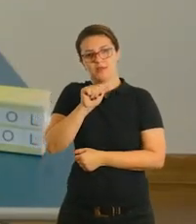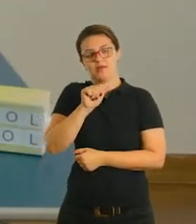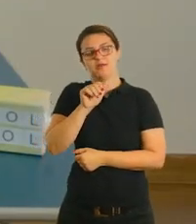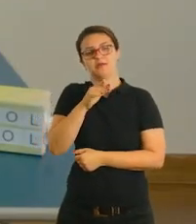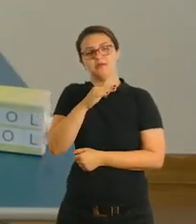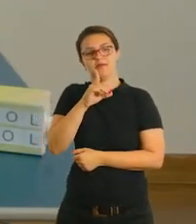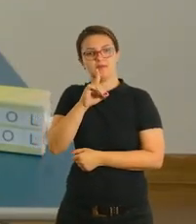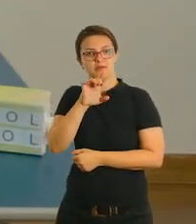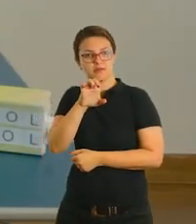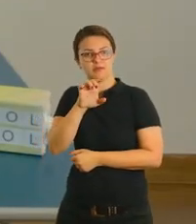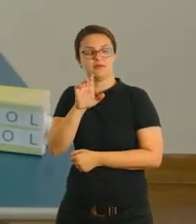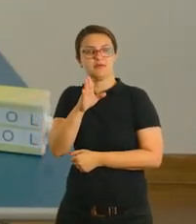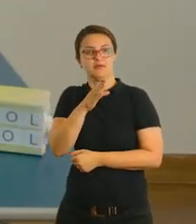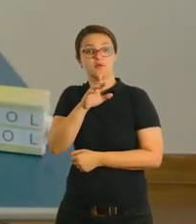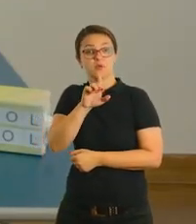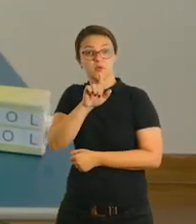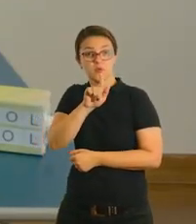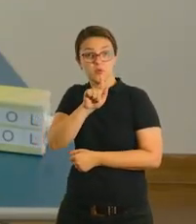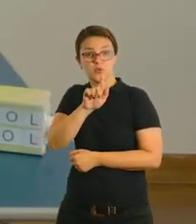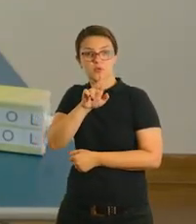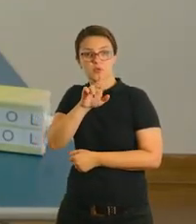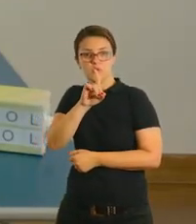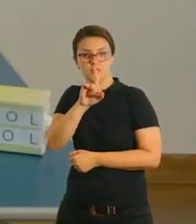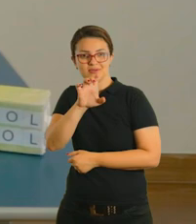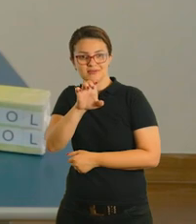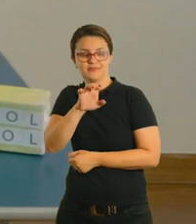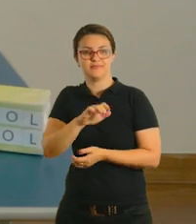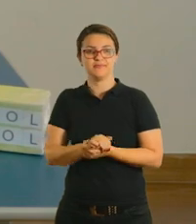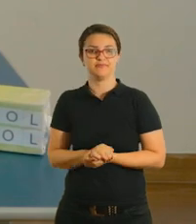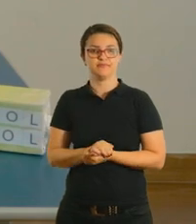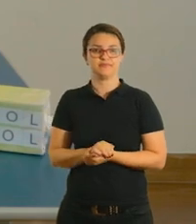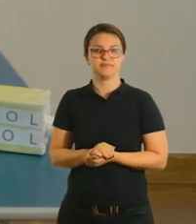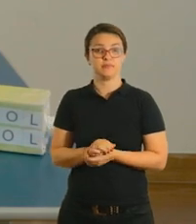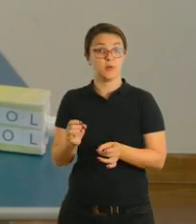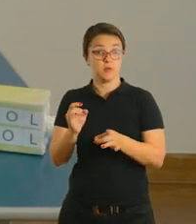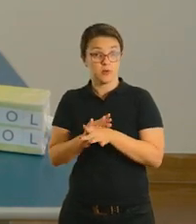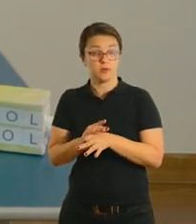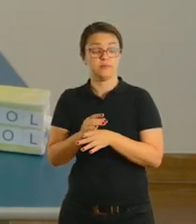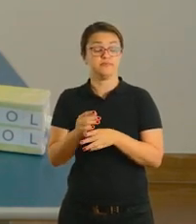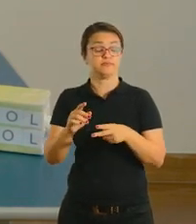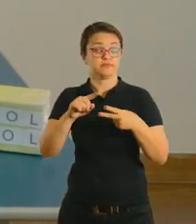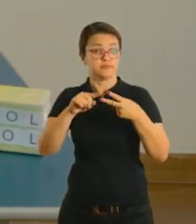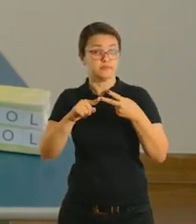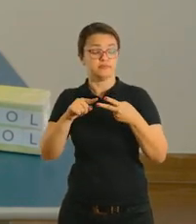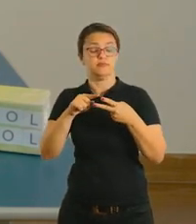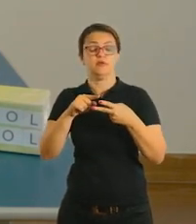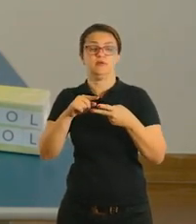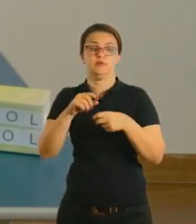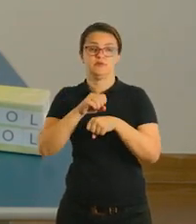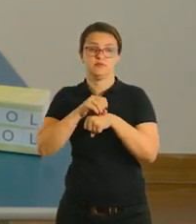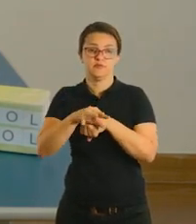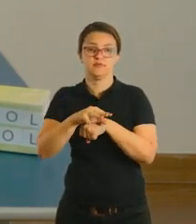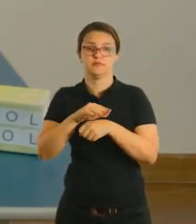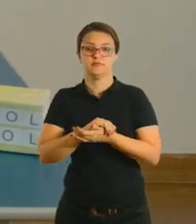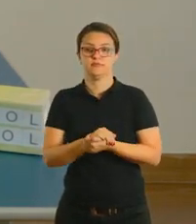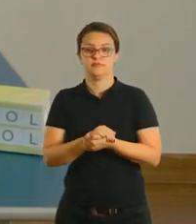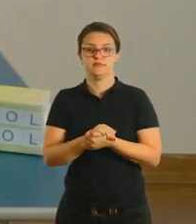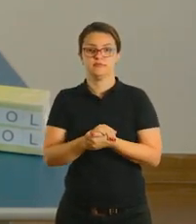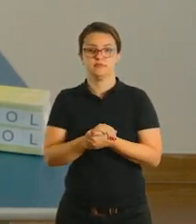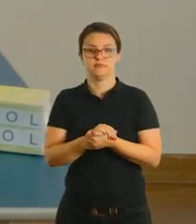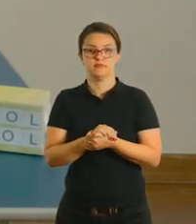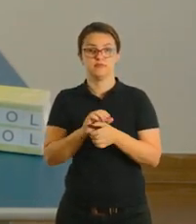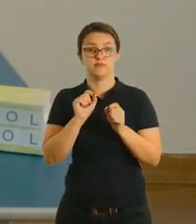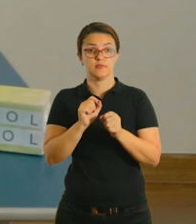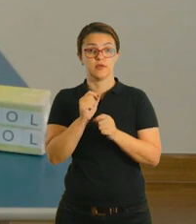criança, nós temos duas atividades. Uma das atividades é para você encontrar a palavra